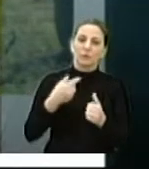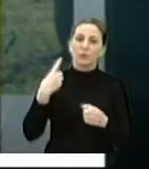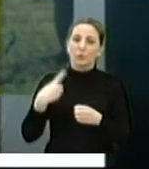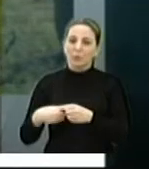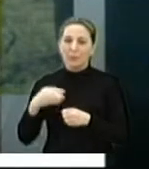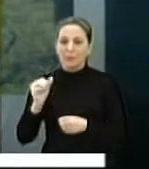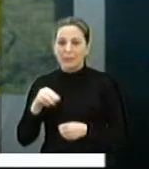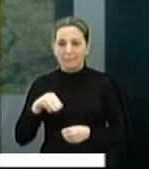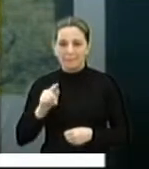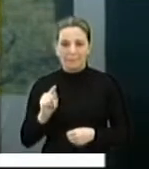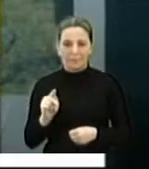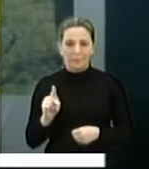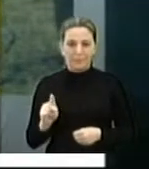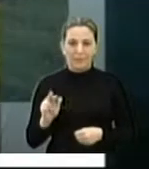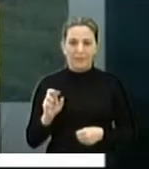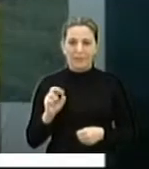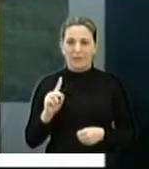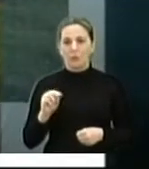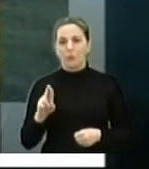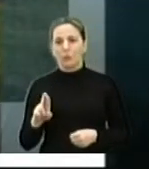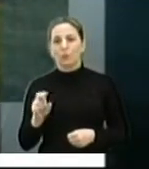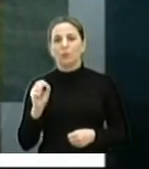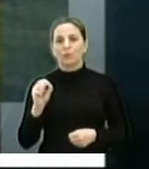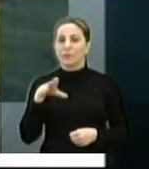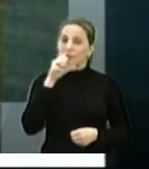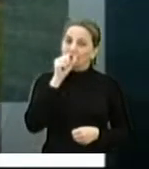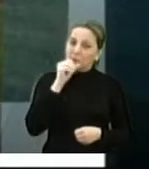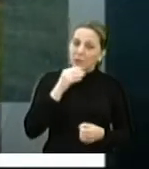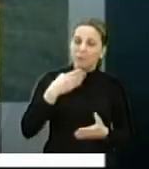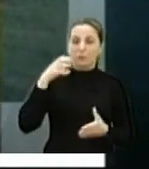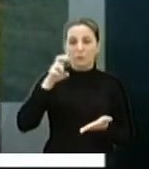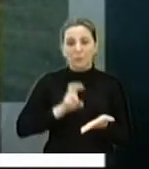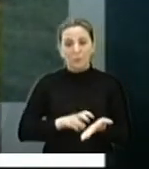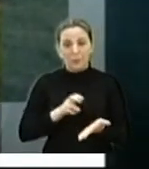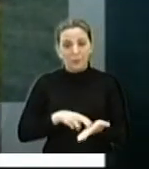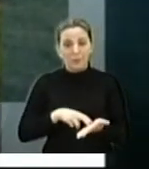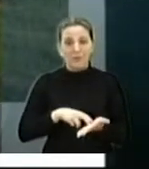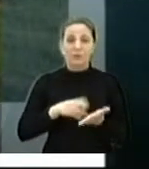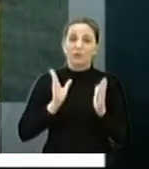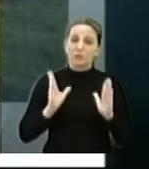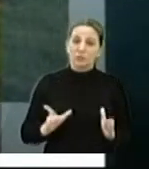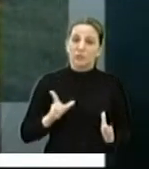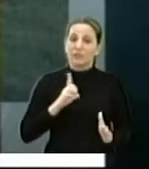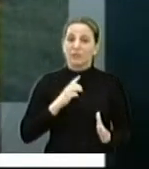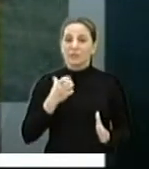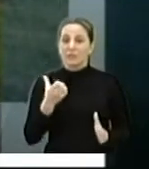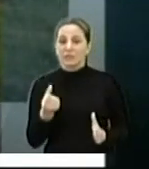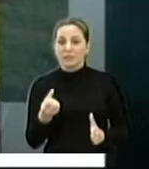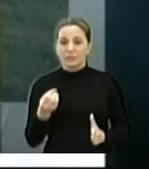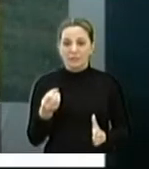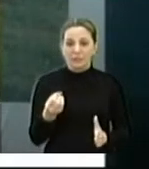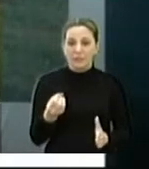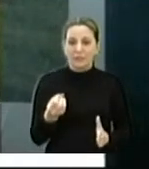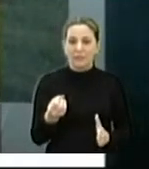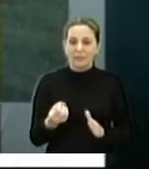nenhuma árvore. E a partir de sábado, de manhã, ela já está lá com 60